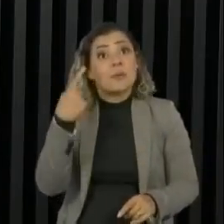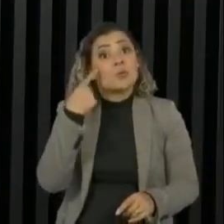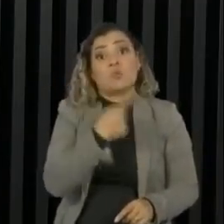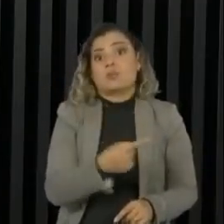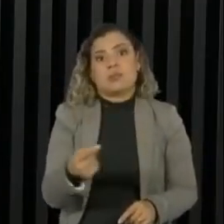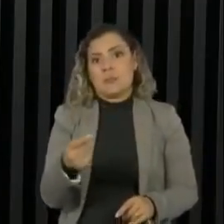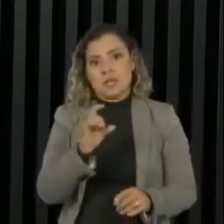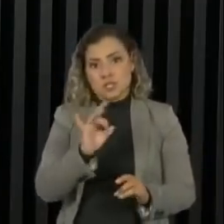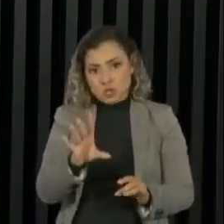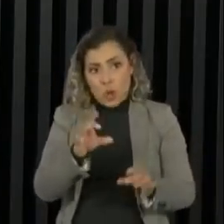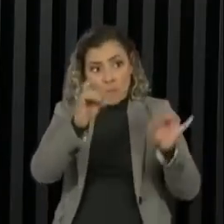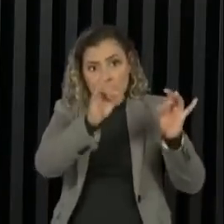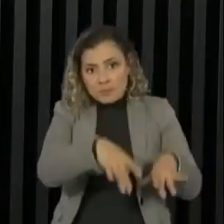faria sentido. Então, não tenho nenhuma condição.